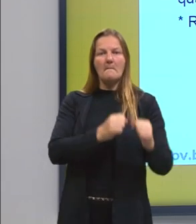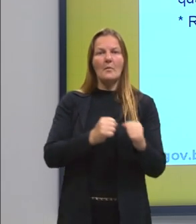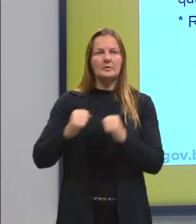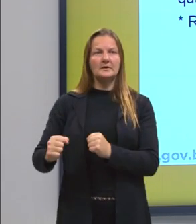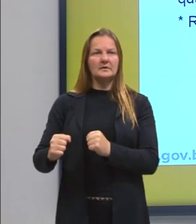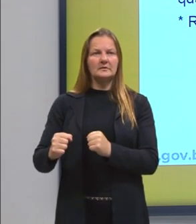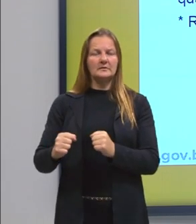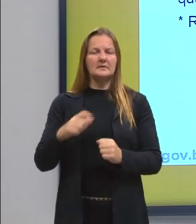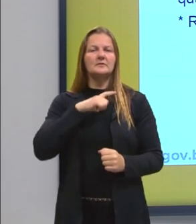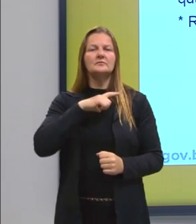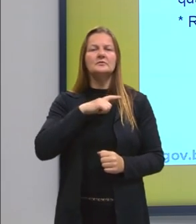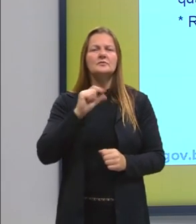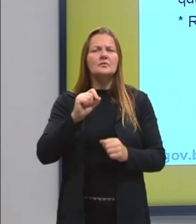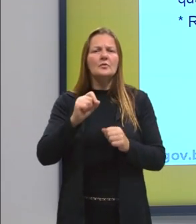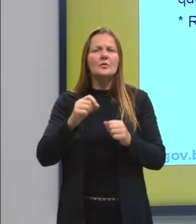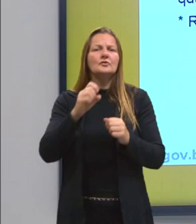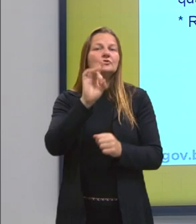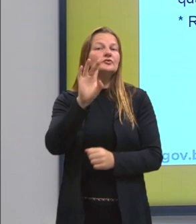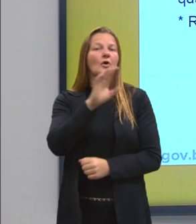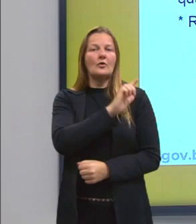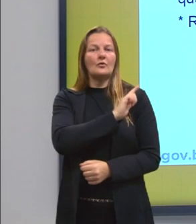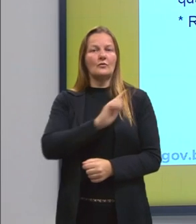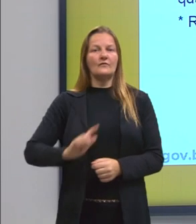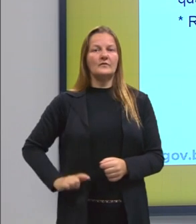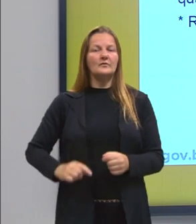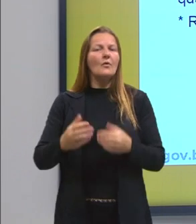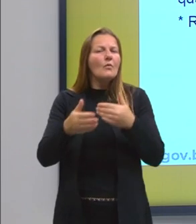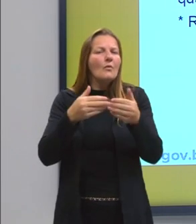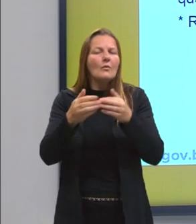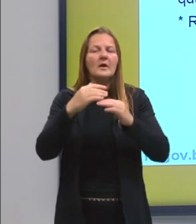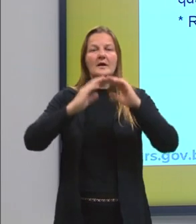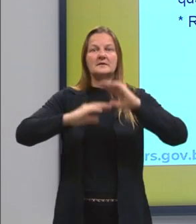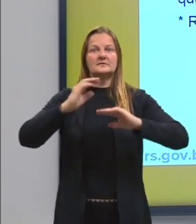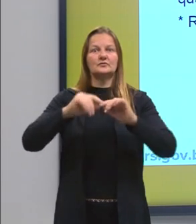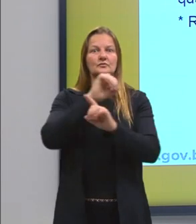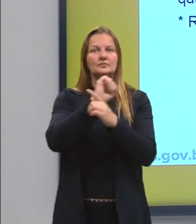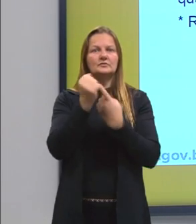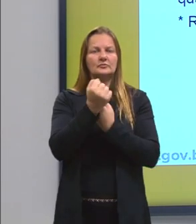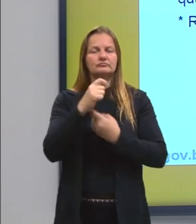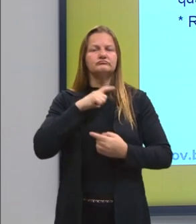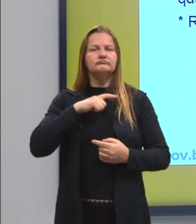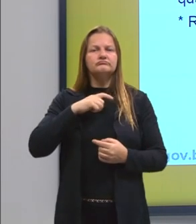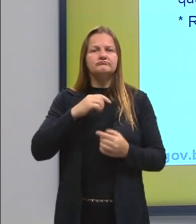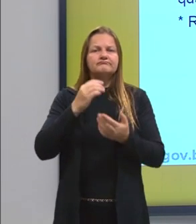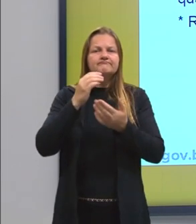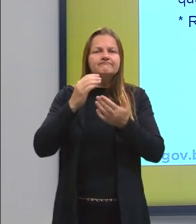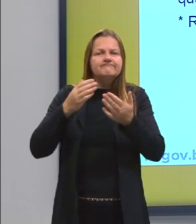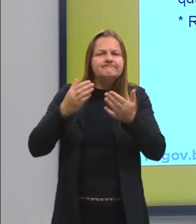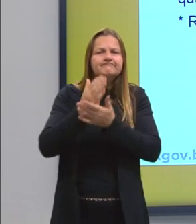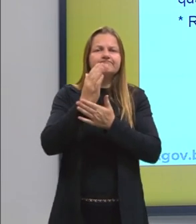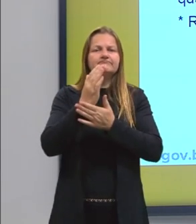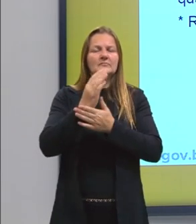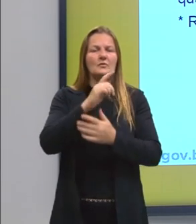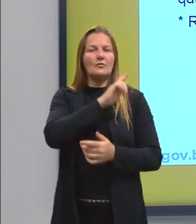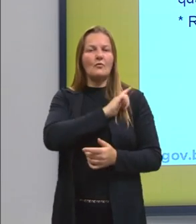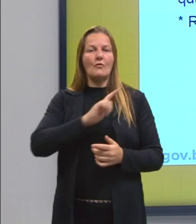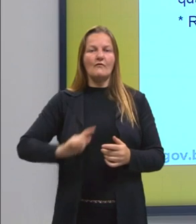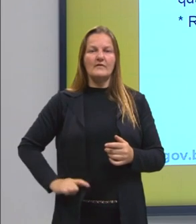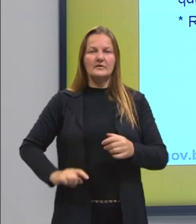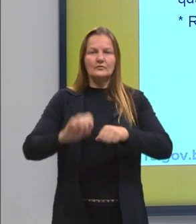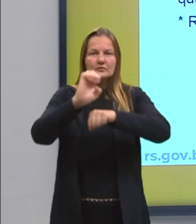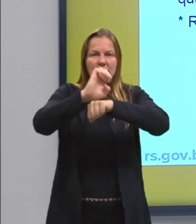Refere-se à atividade de governo ou a toda ação ou ação social que tenha interlocução com governo e